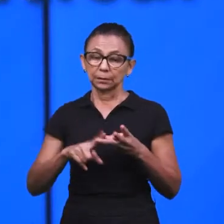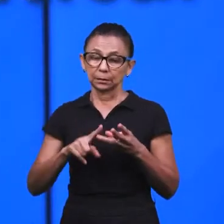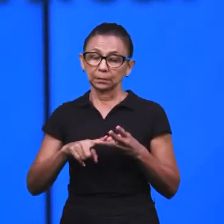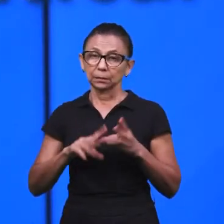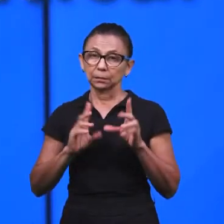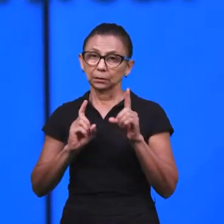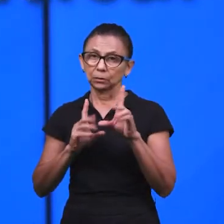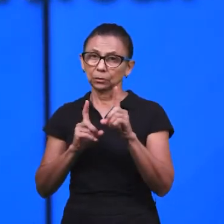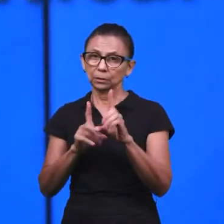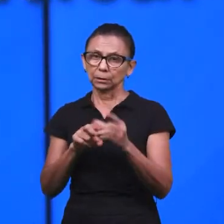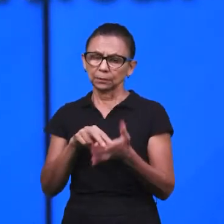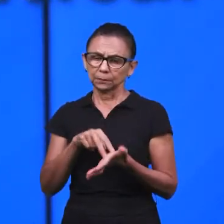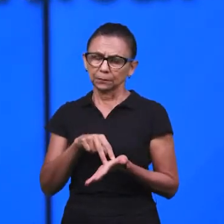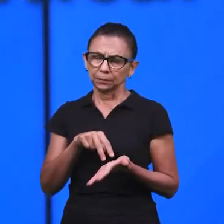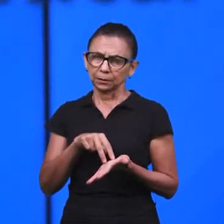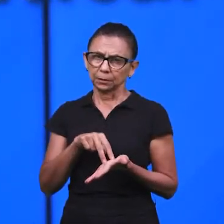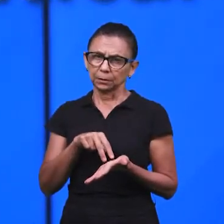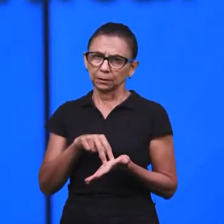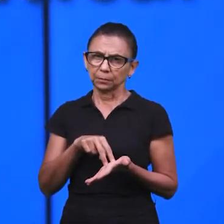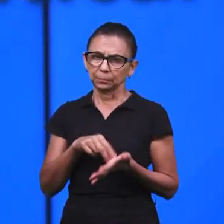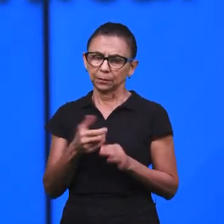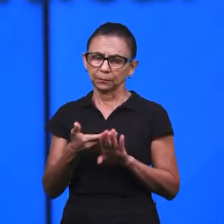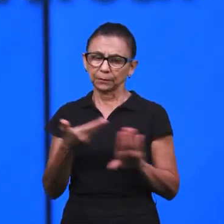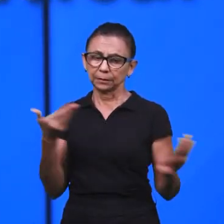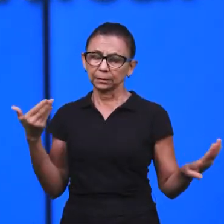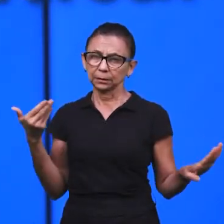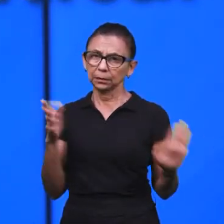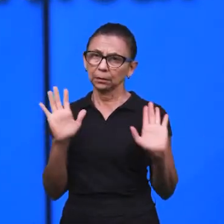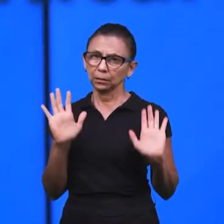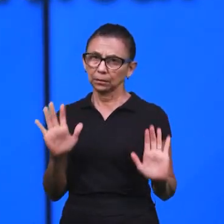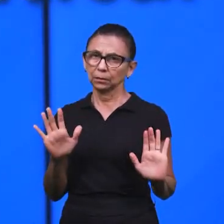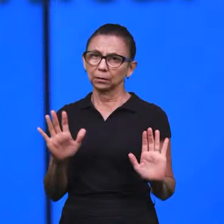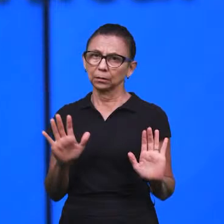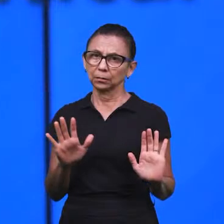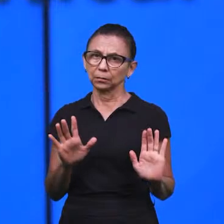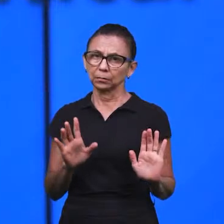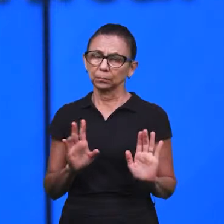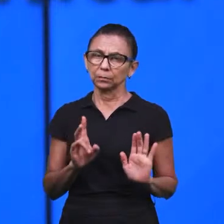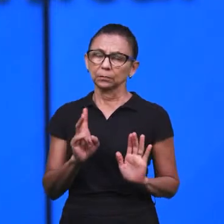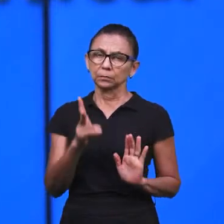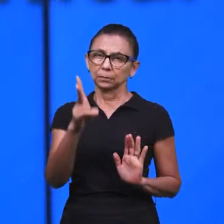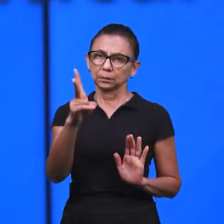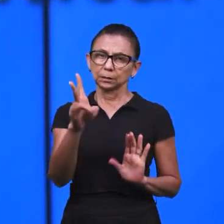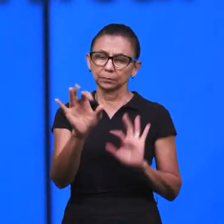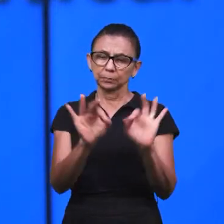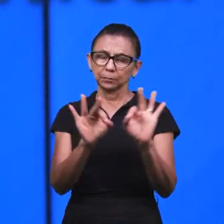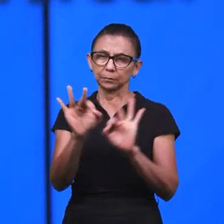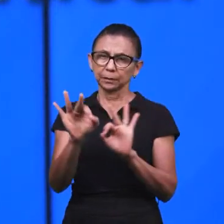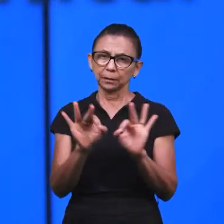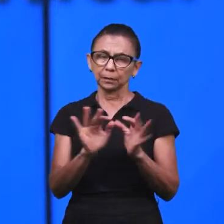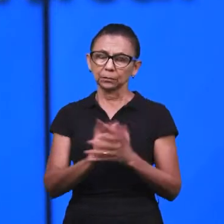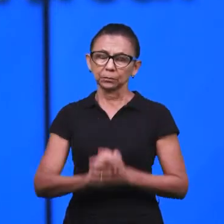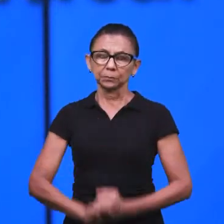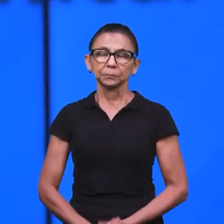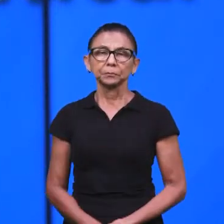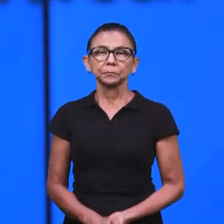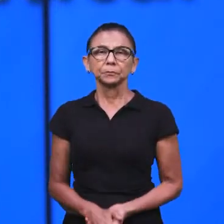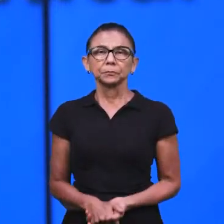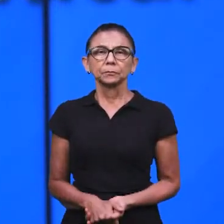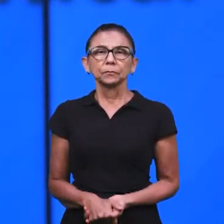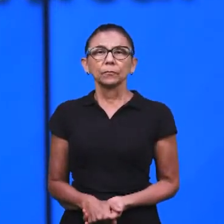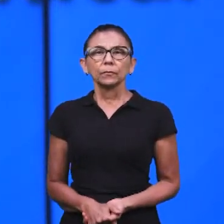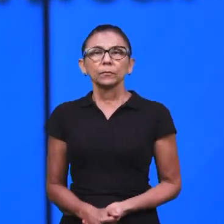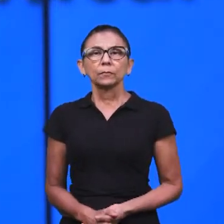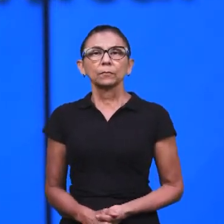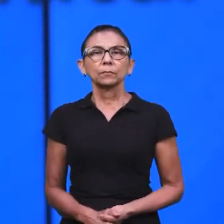aparta da doutrina, ele não se aparta da doutrina. Ou seja, a espada está sempre ajustada à cinta. E por